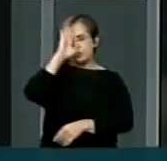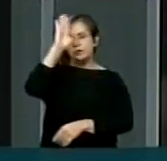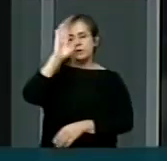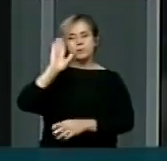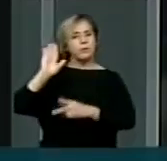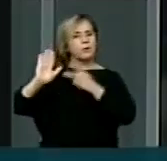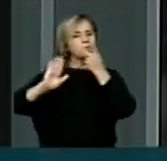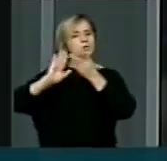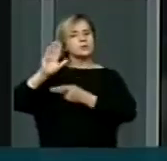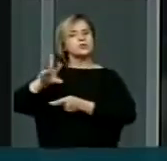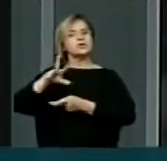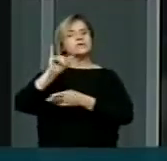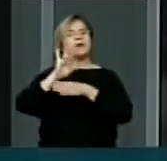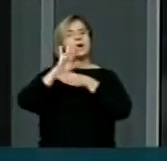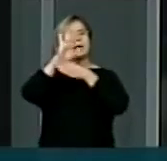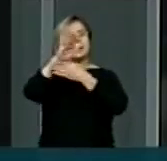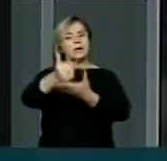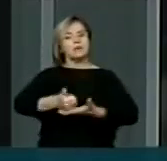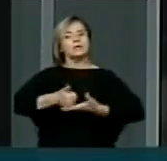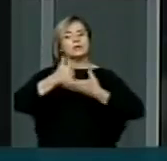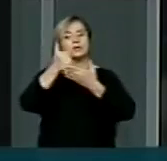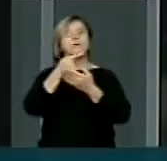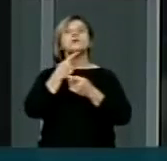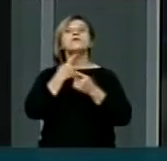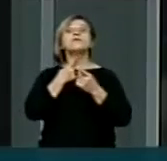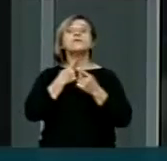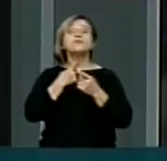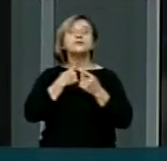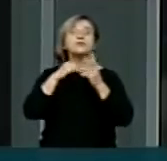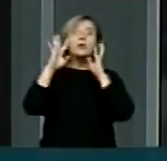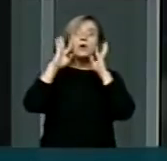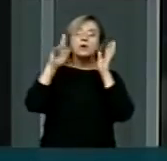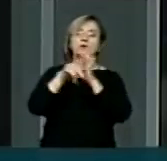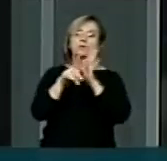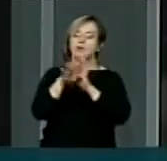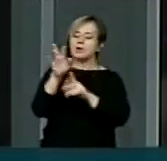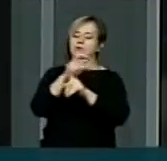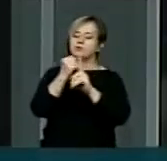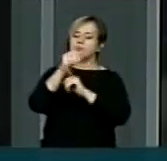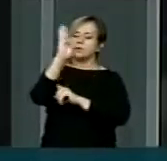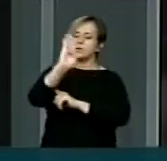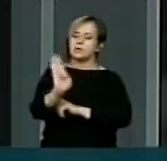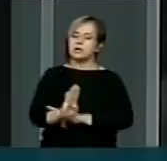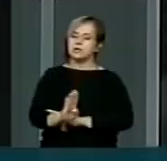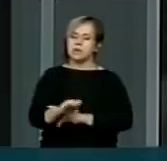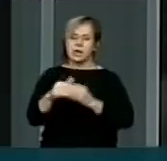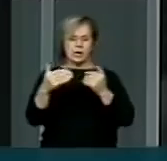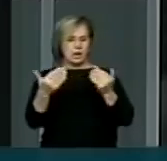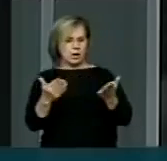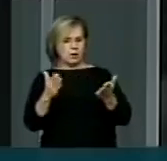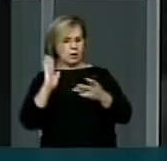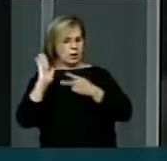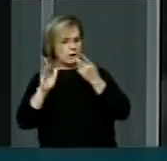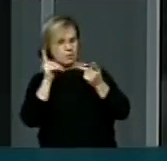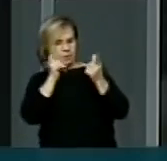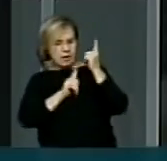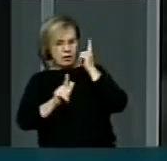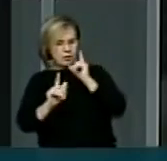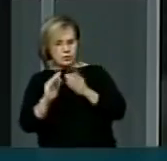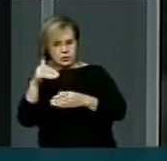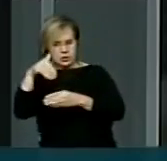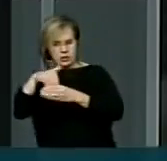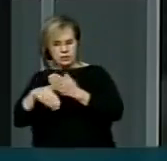vem para poder atender a anseio da sociedade brasileira. Então, não existe essa possibilidade de ter uma candidatura para poder ter os votos do segmento